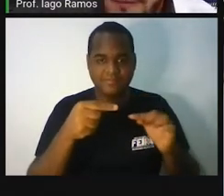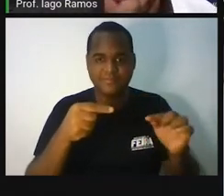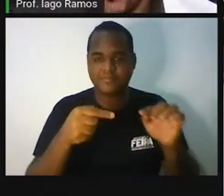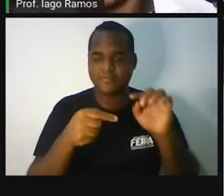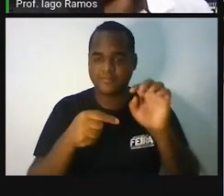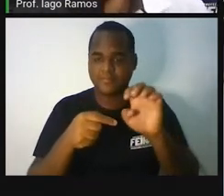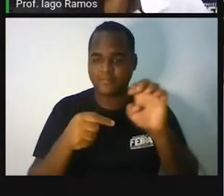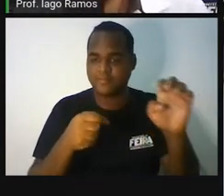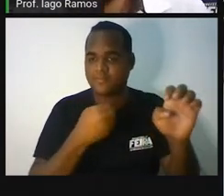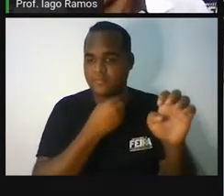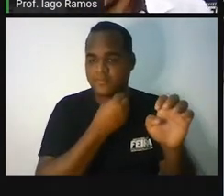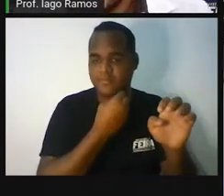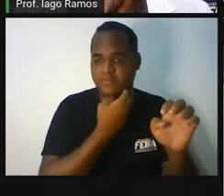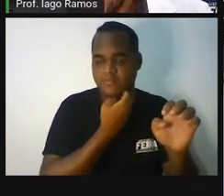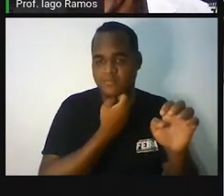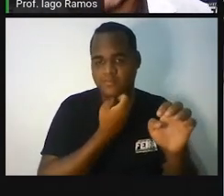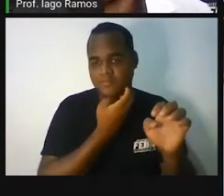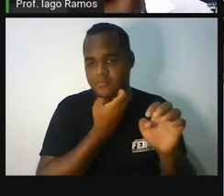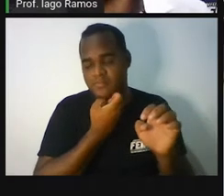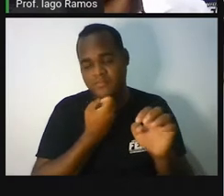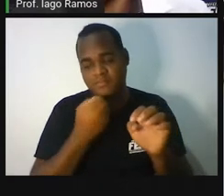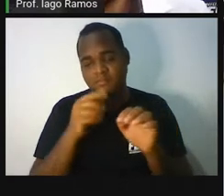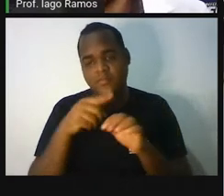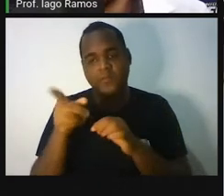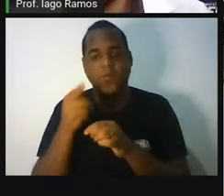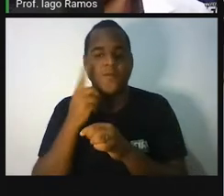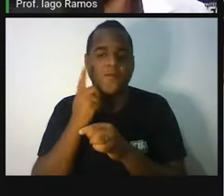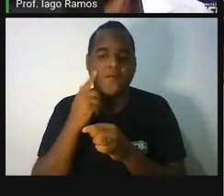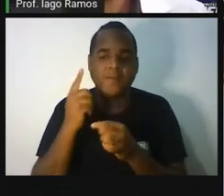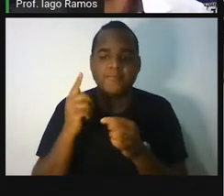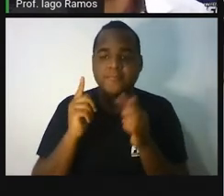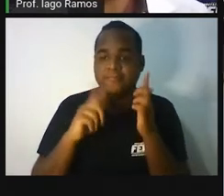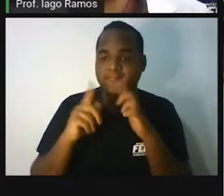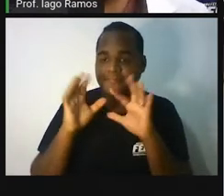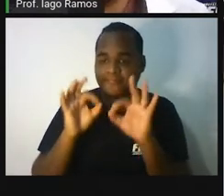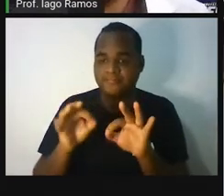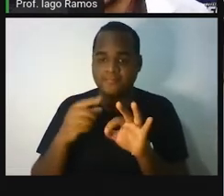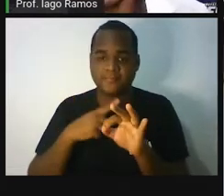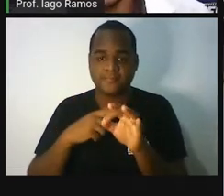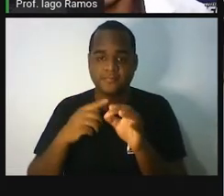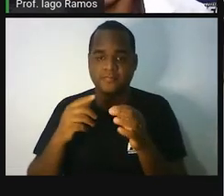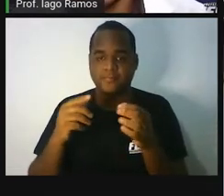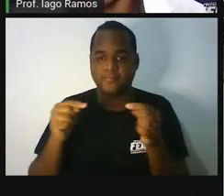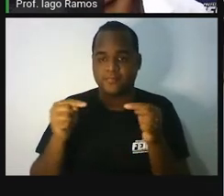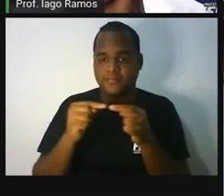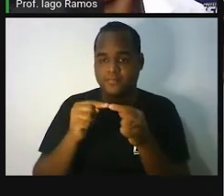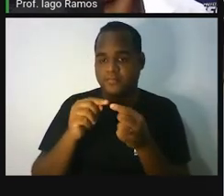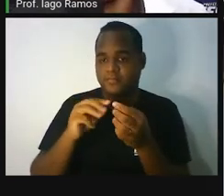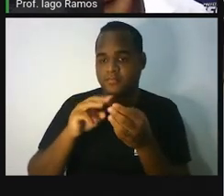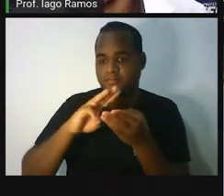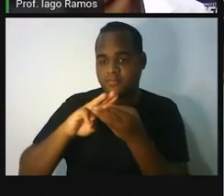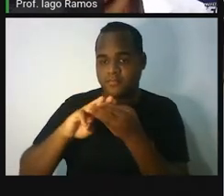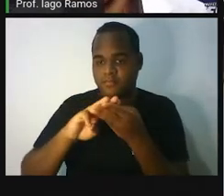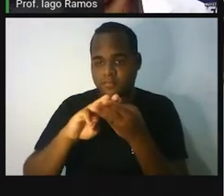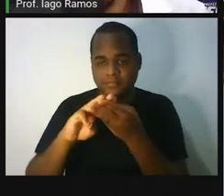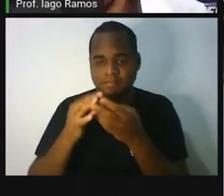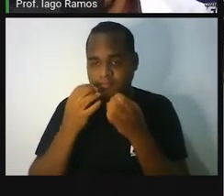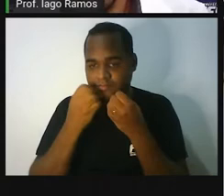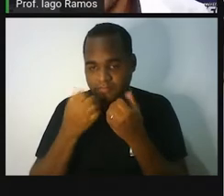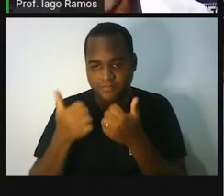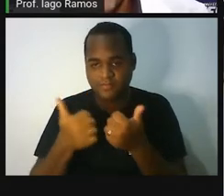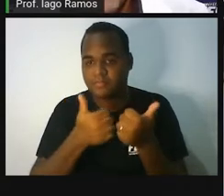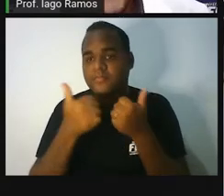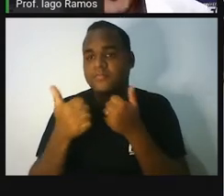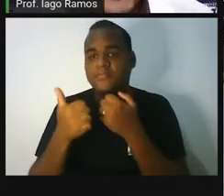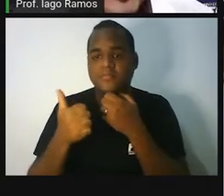isso, boa aprendizagem. Meu recado de sempre. É matemática não é problema, é solução. Acredite isso. Então, vamos